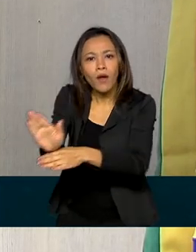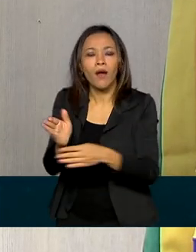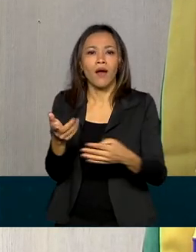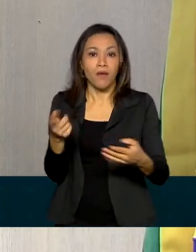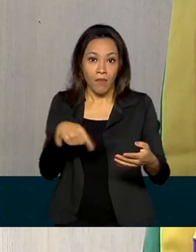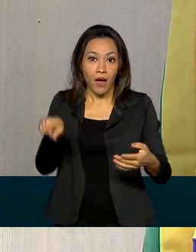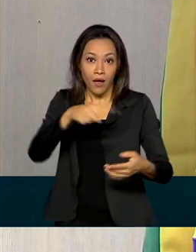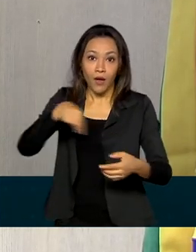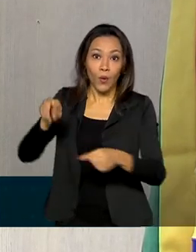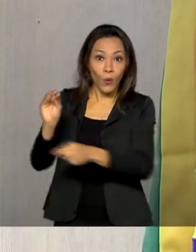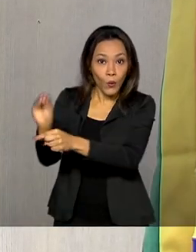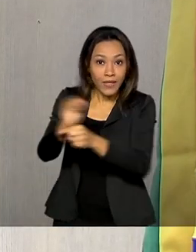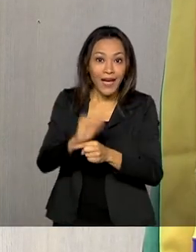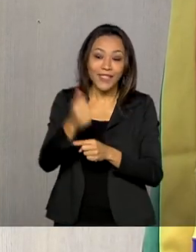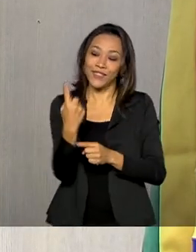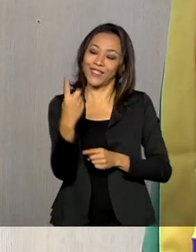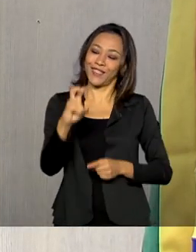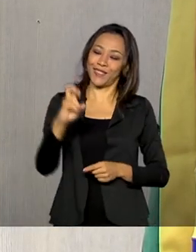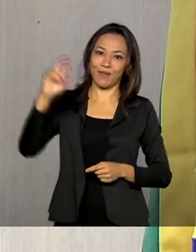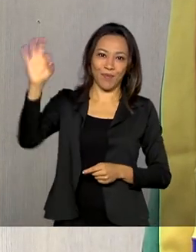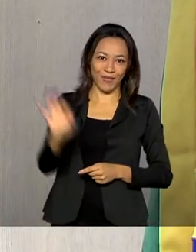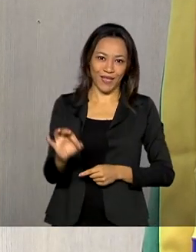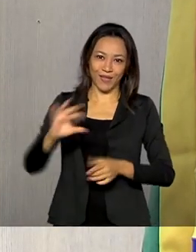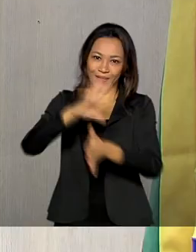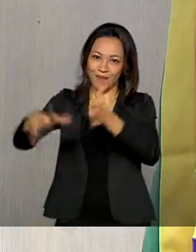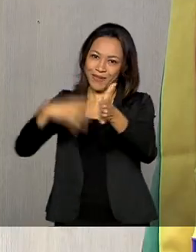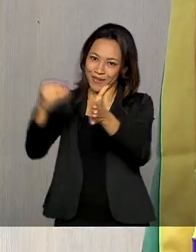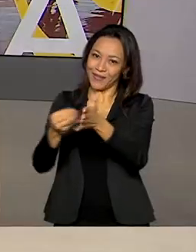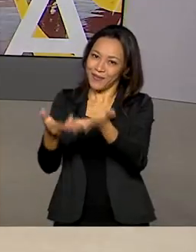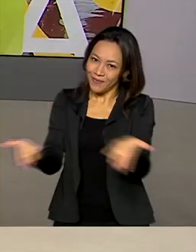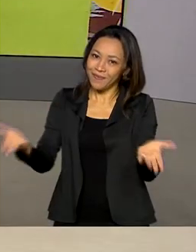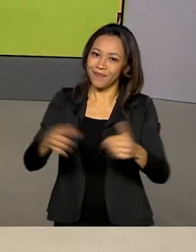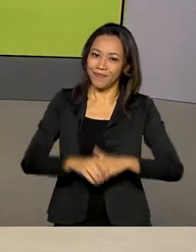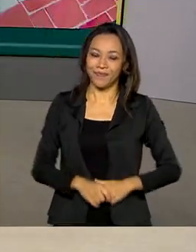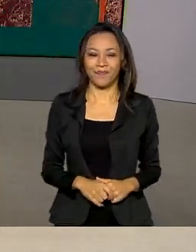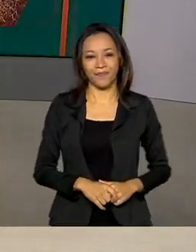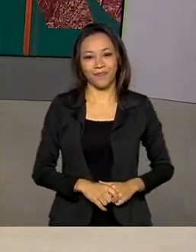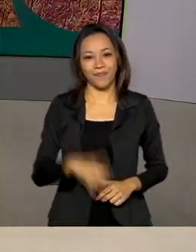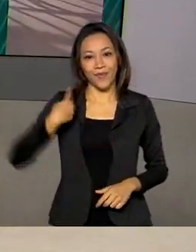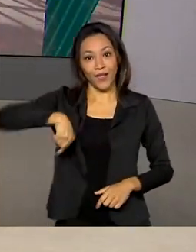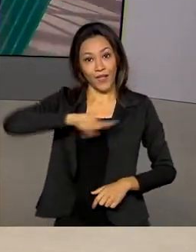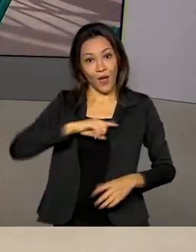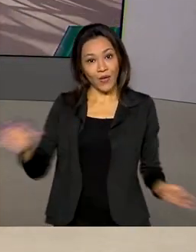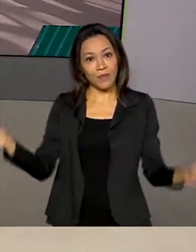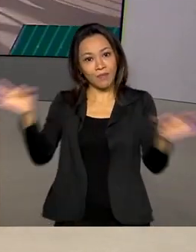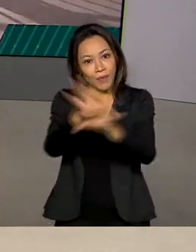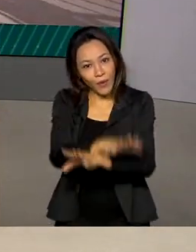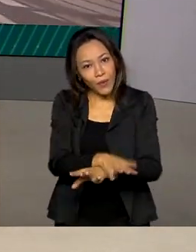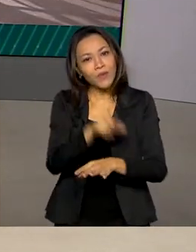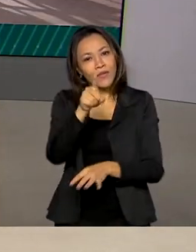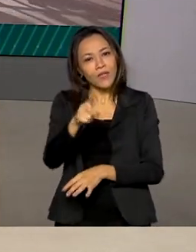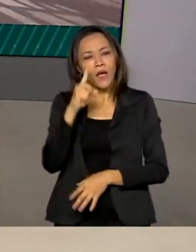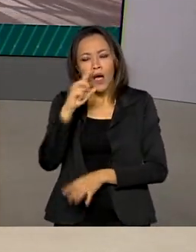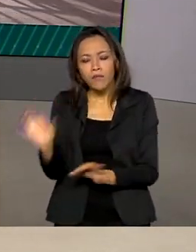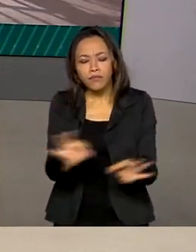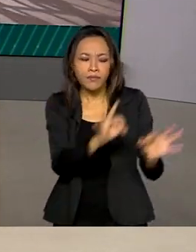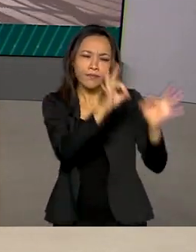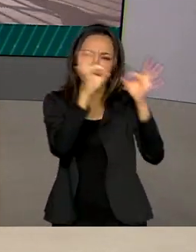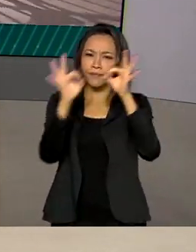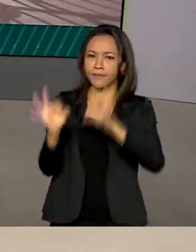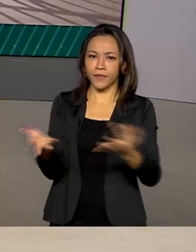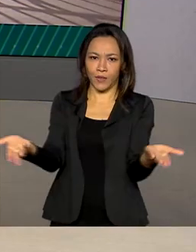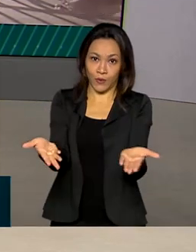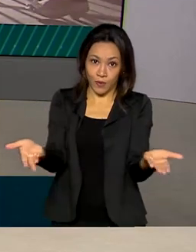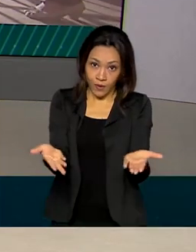estarão cuidando de 15% da Amazônia de maneira muito concreta. E o Brasil em Dia termina aqui. As reportagens de